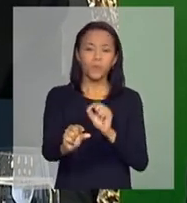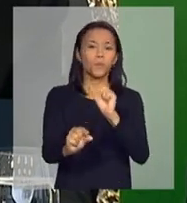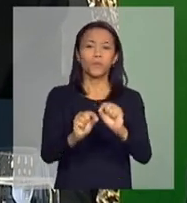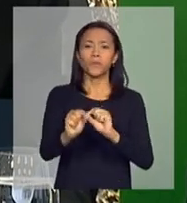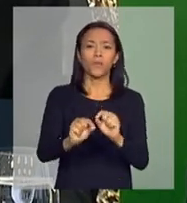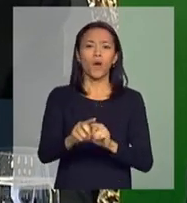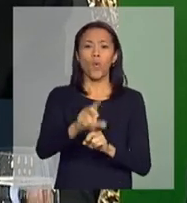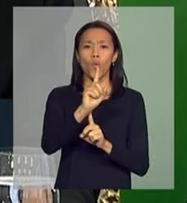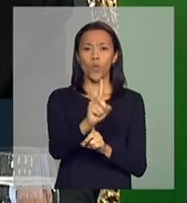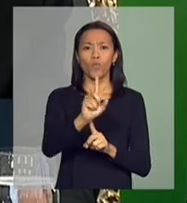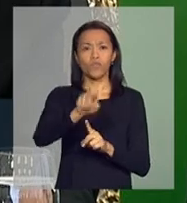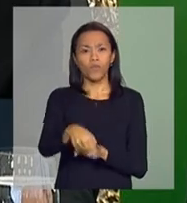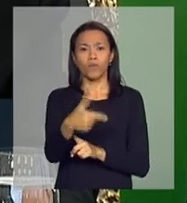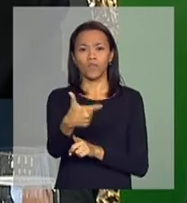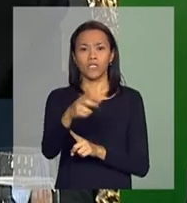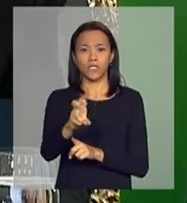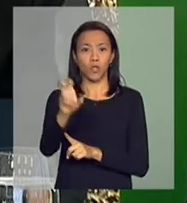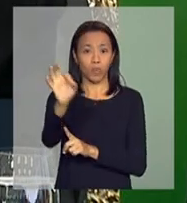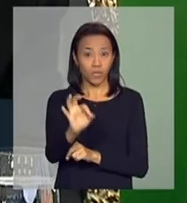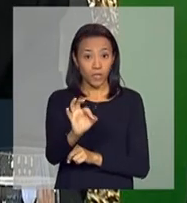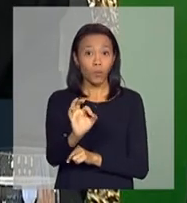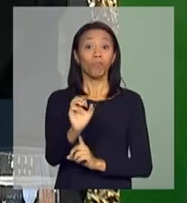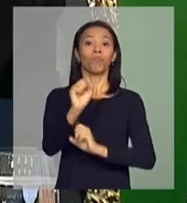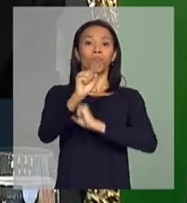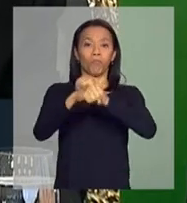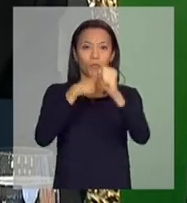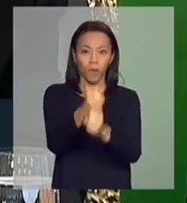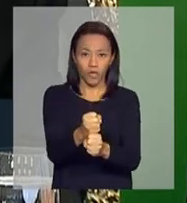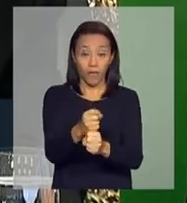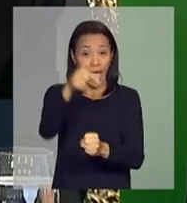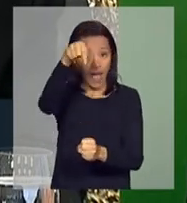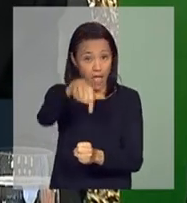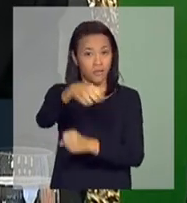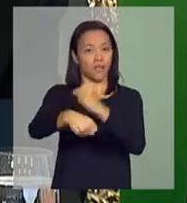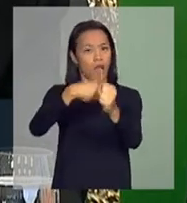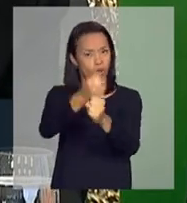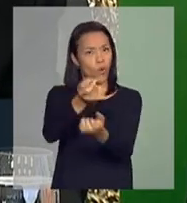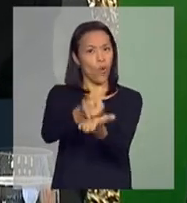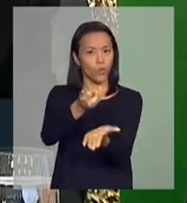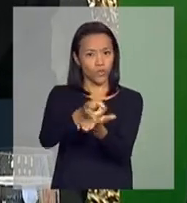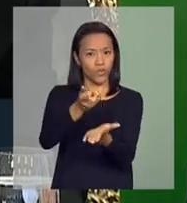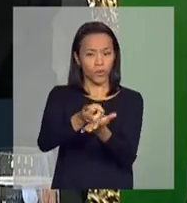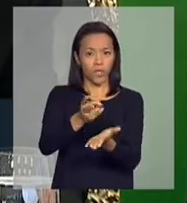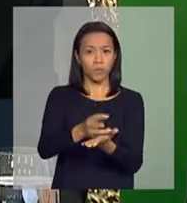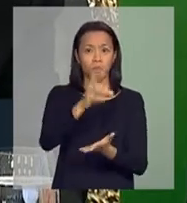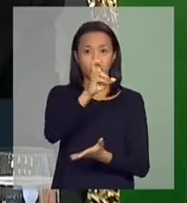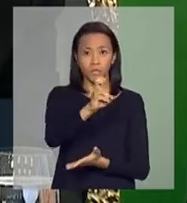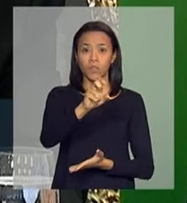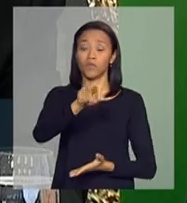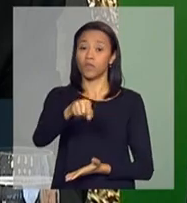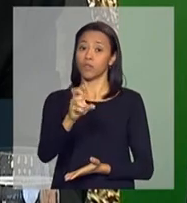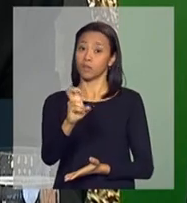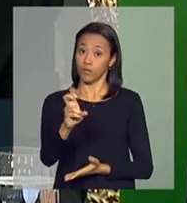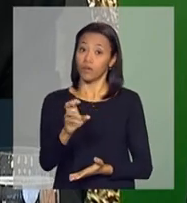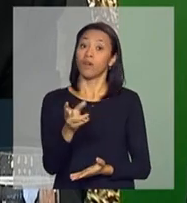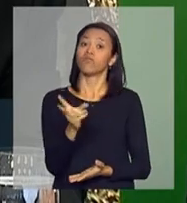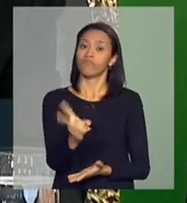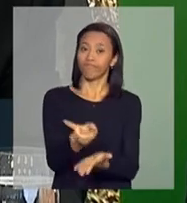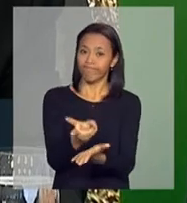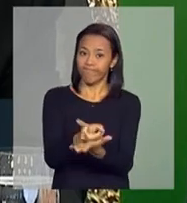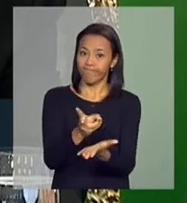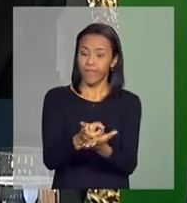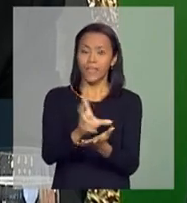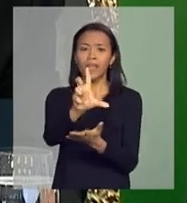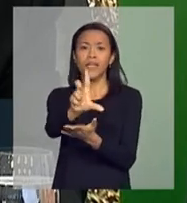1,25% ao ano. Esse ano, mantivemos a taxa de 5,5% em alguns casos e reduzimos